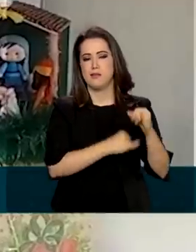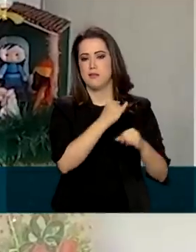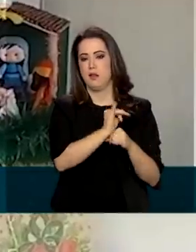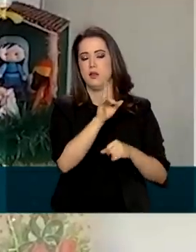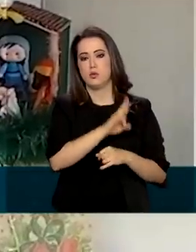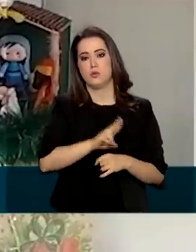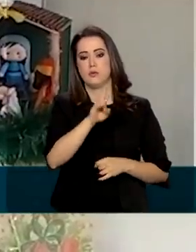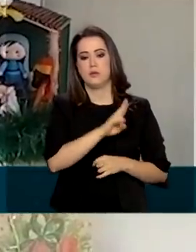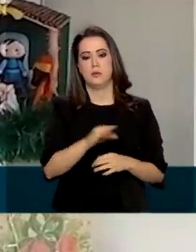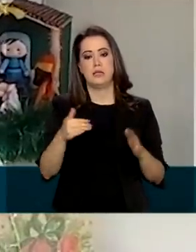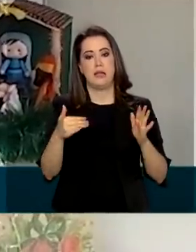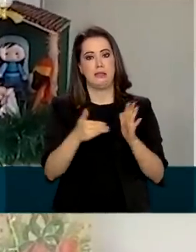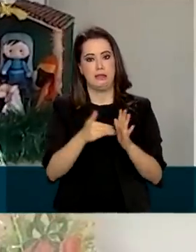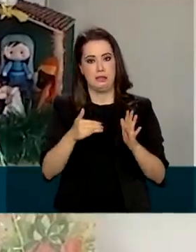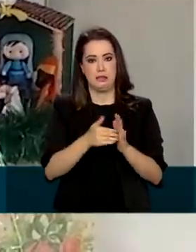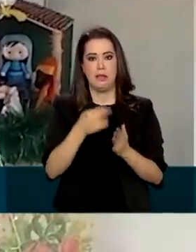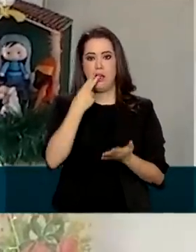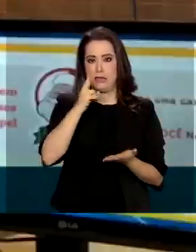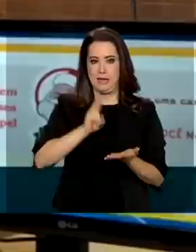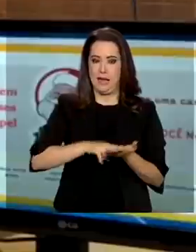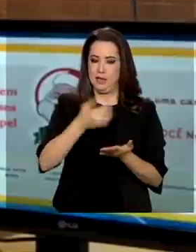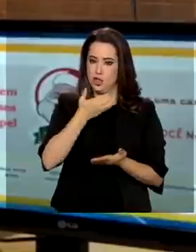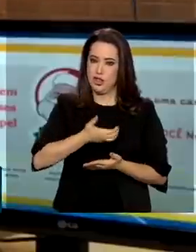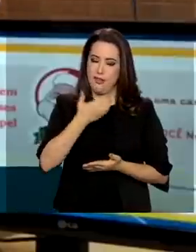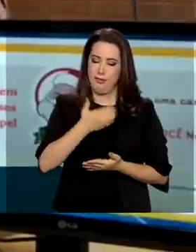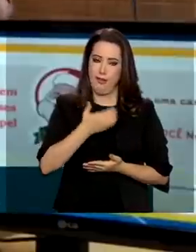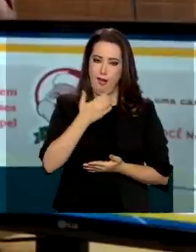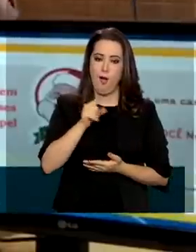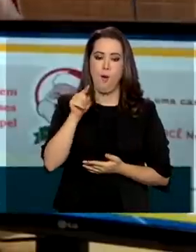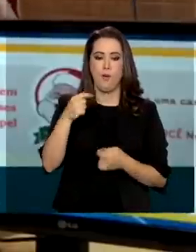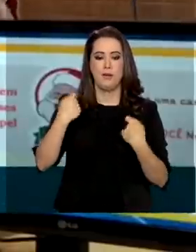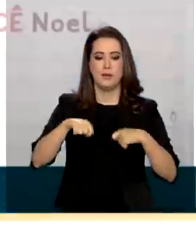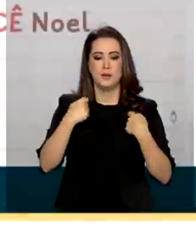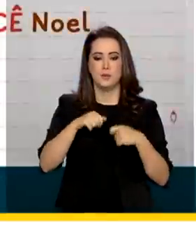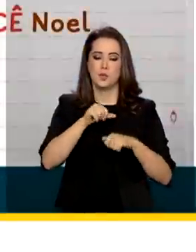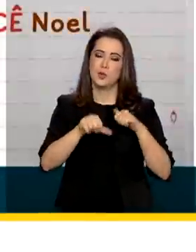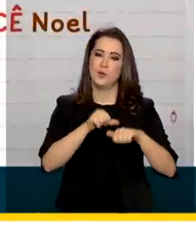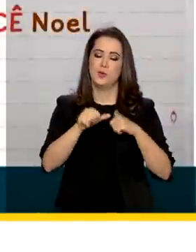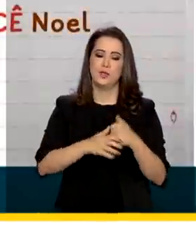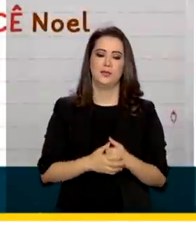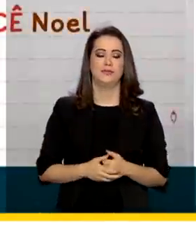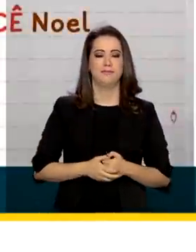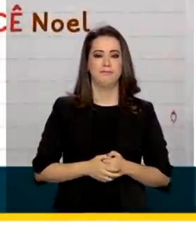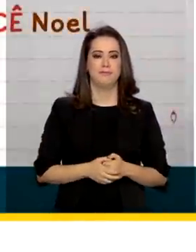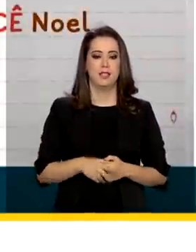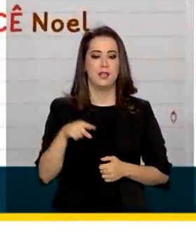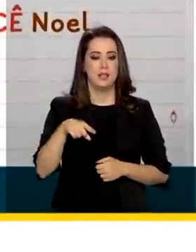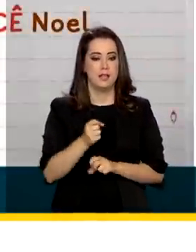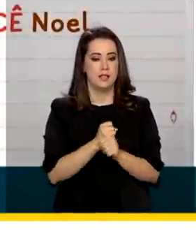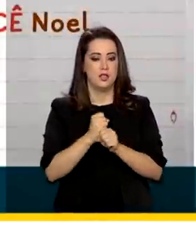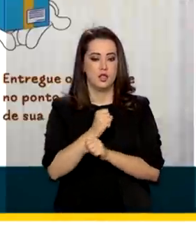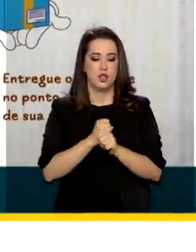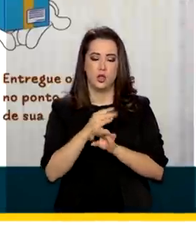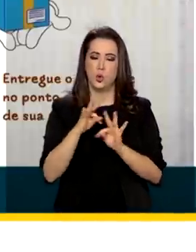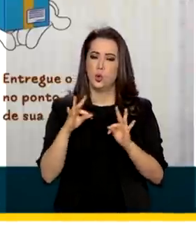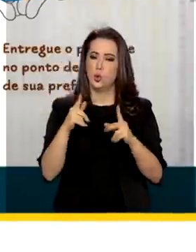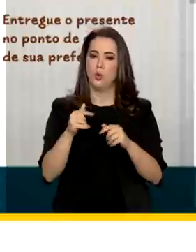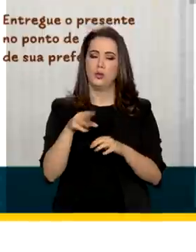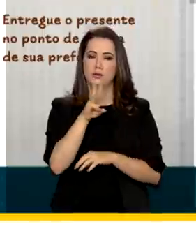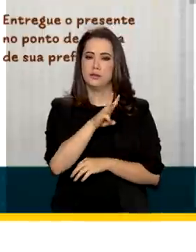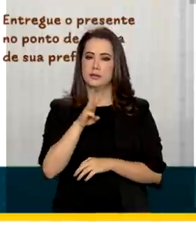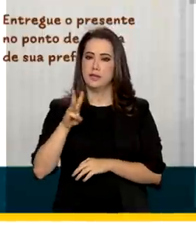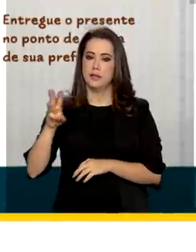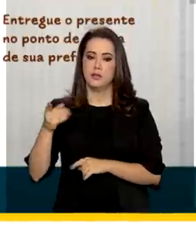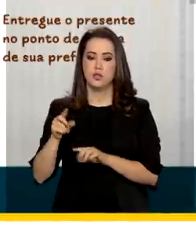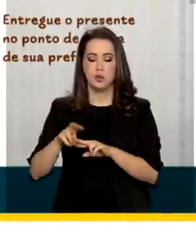Até a campanha do Papai Noel dos Correios precisou se adaptar à nova realidade. Este ano, ela foi totalmente digital,